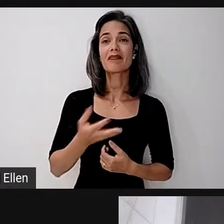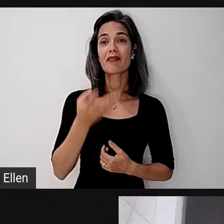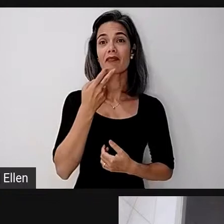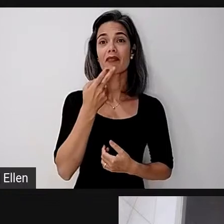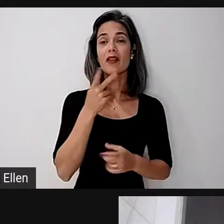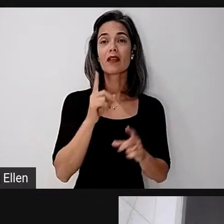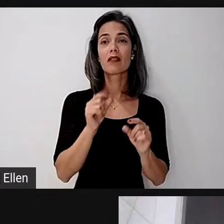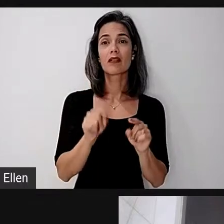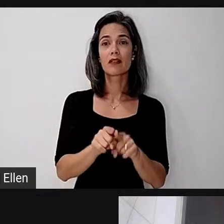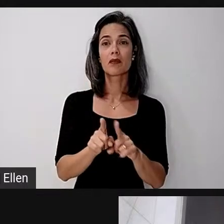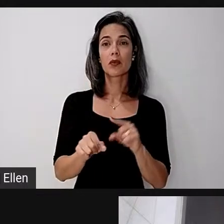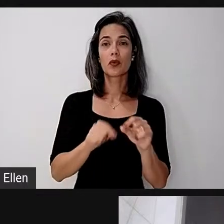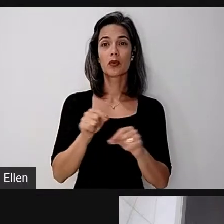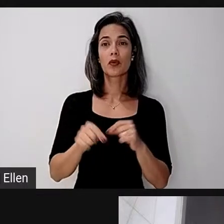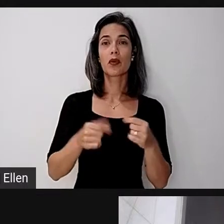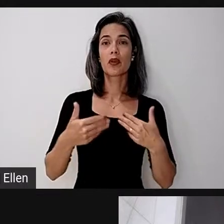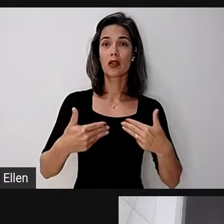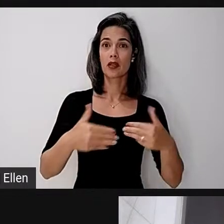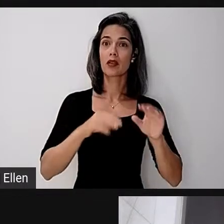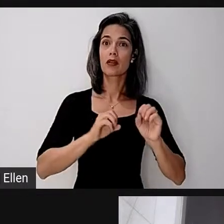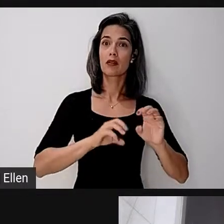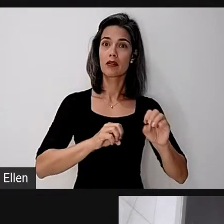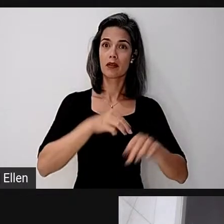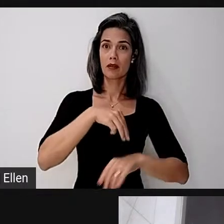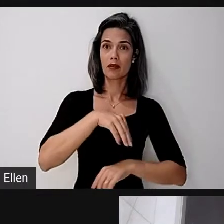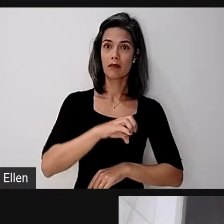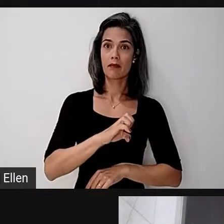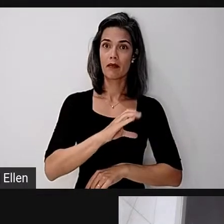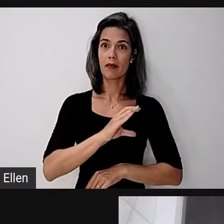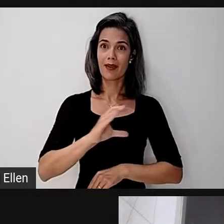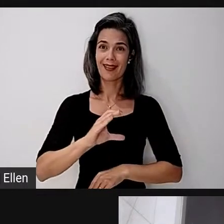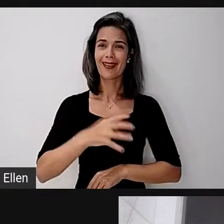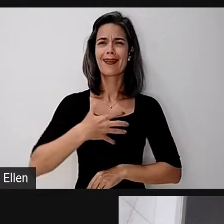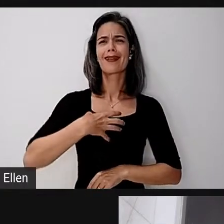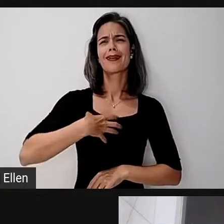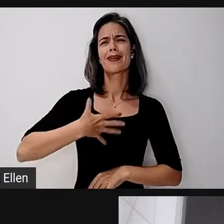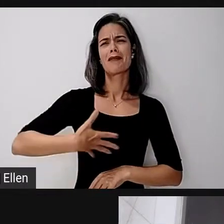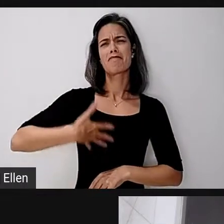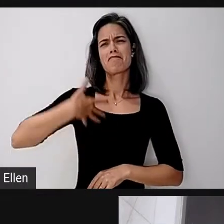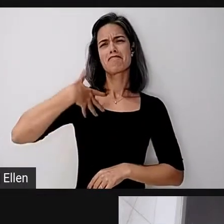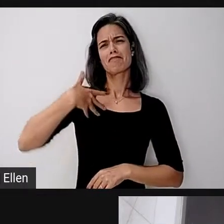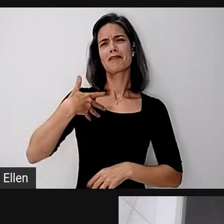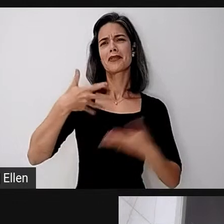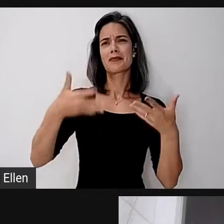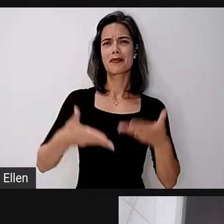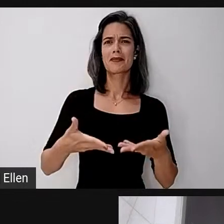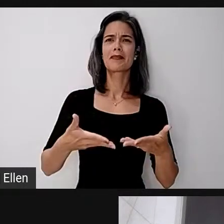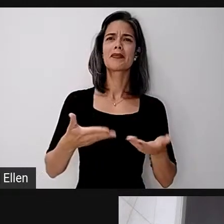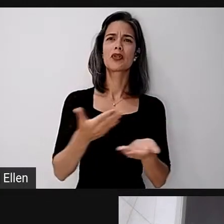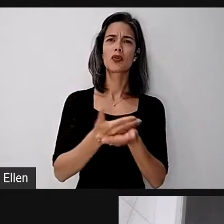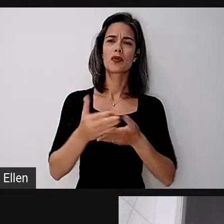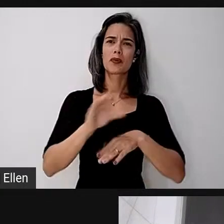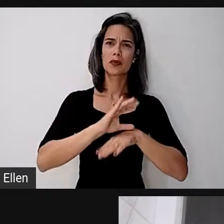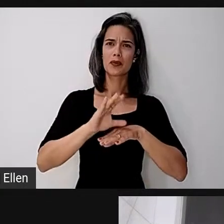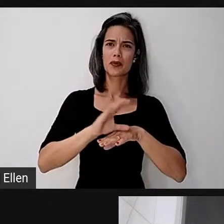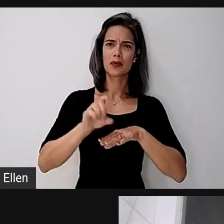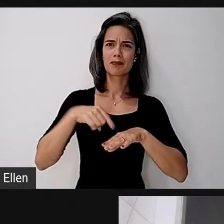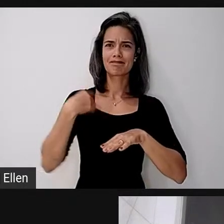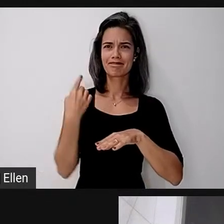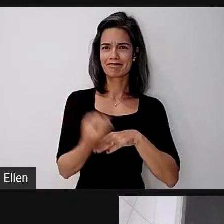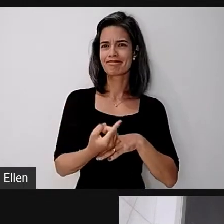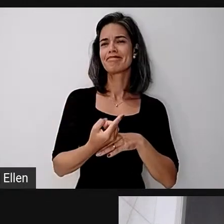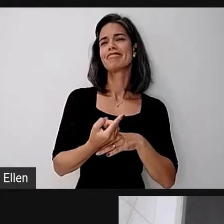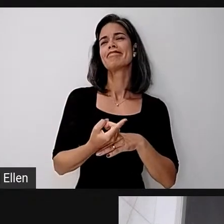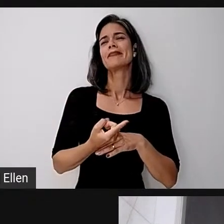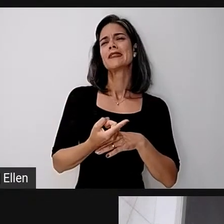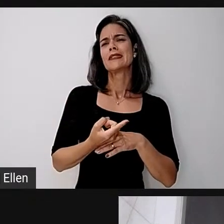é um prazer para a gente estar aqui participando desse início desse curso, nós acompanhamos aí a execução do